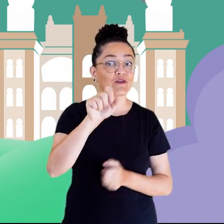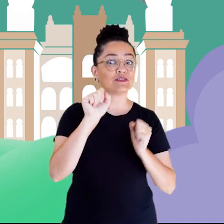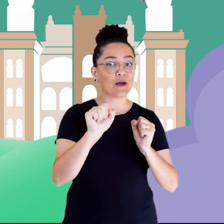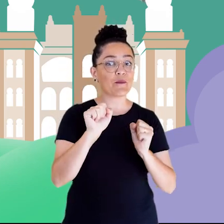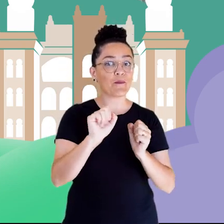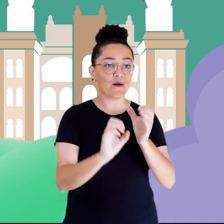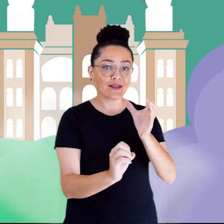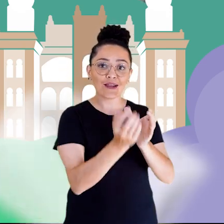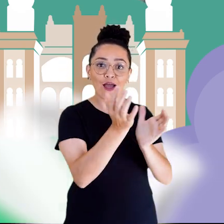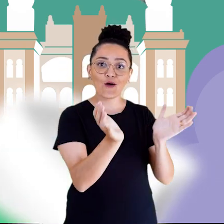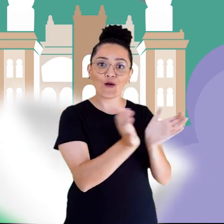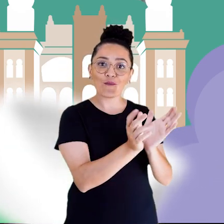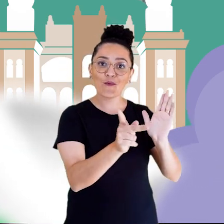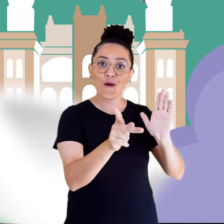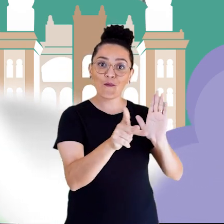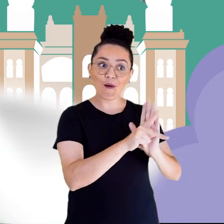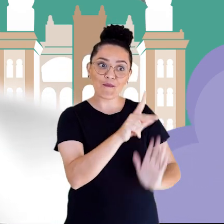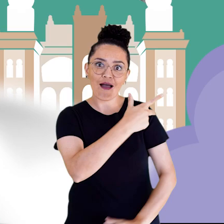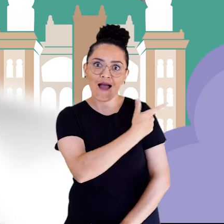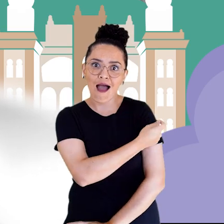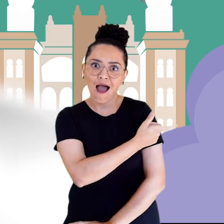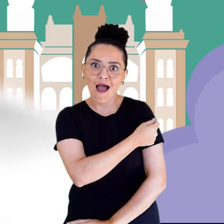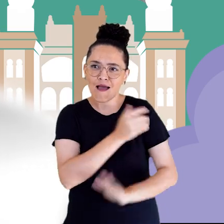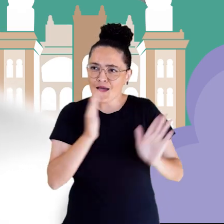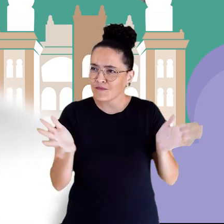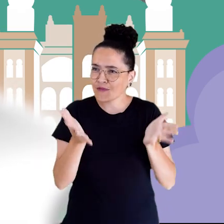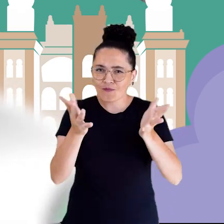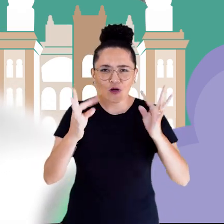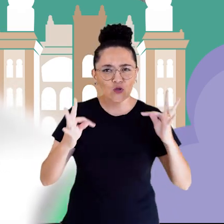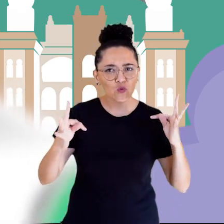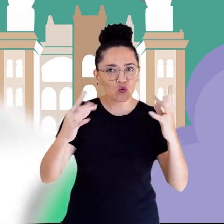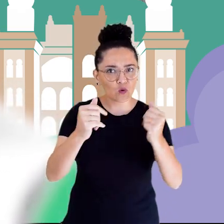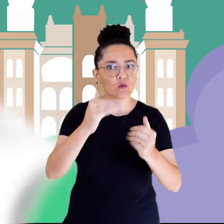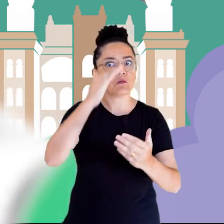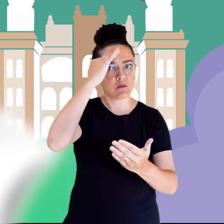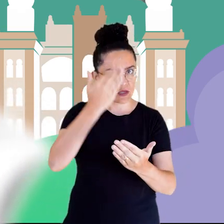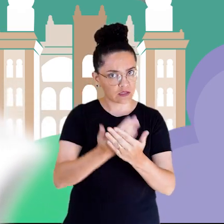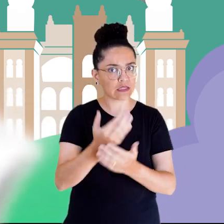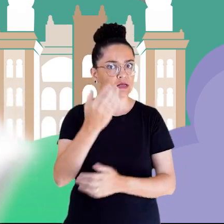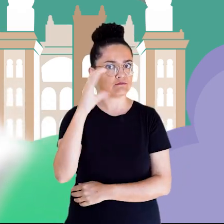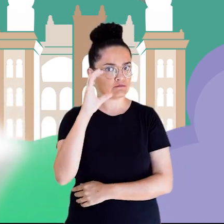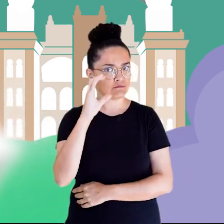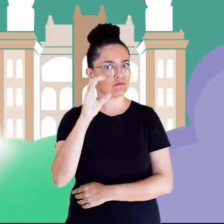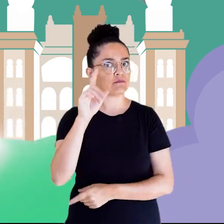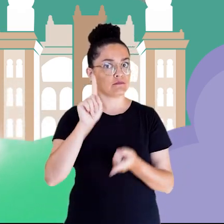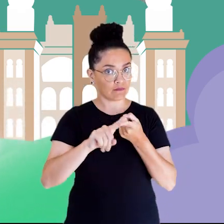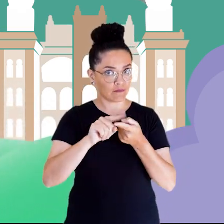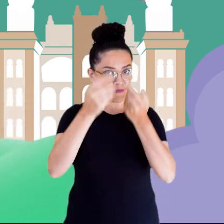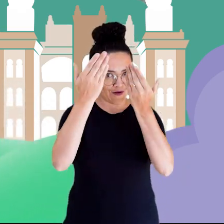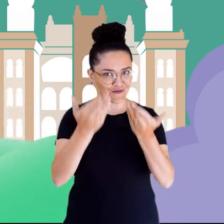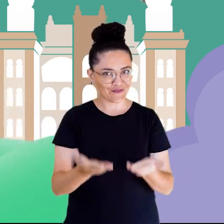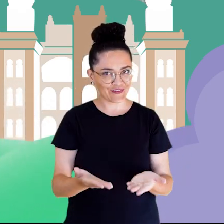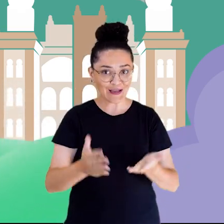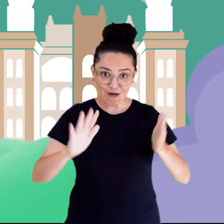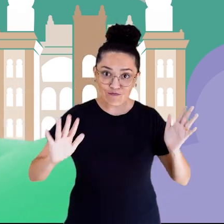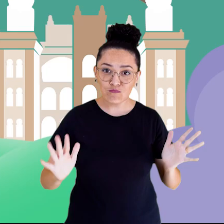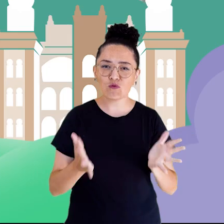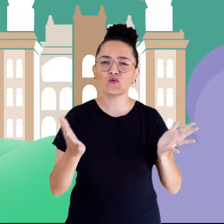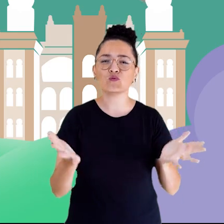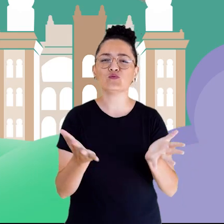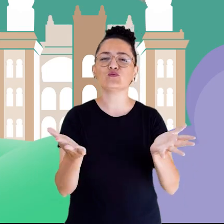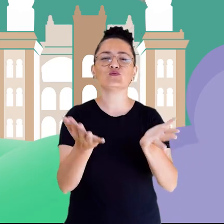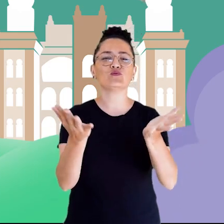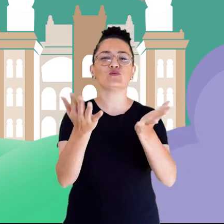da vacina, para todos convencer Confie na ciência, nossa vida em você Sejam motivados,